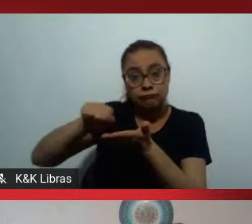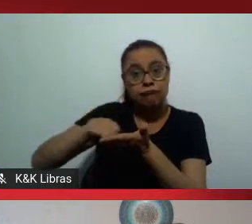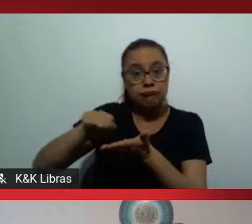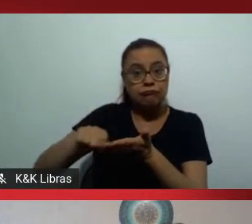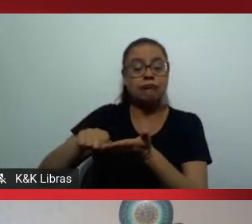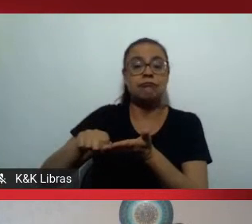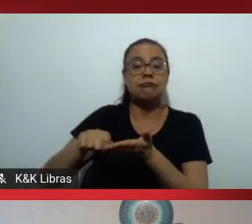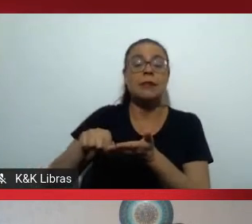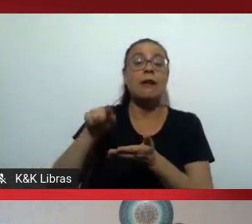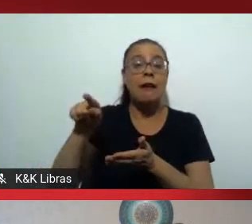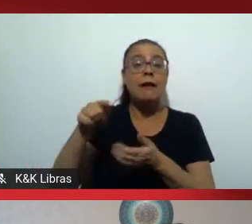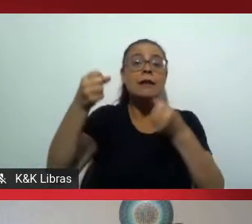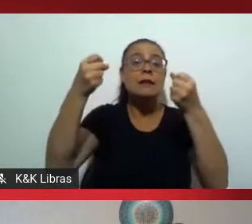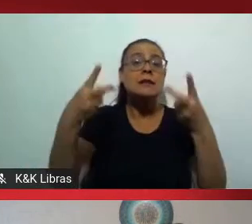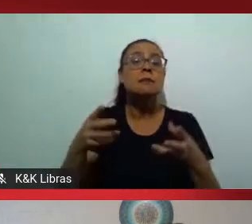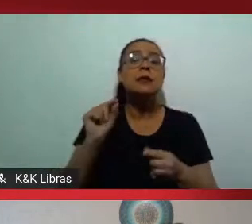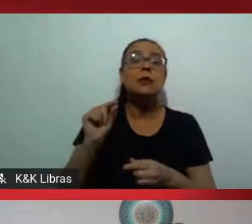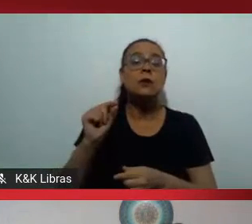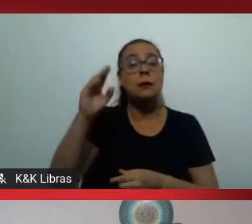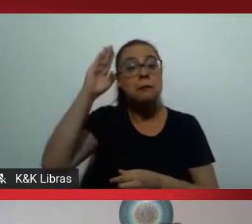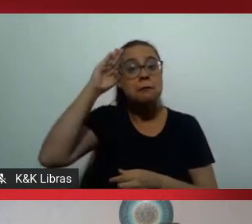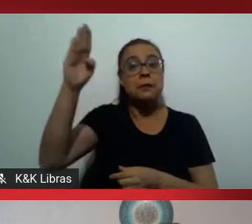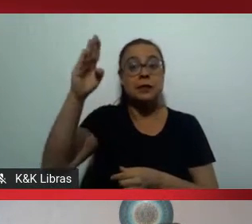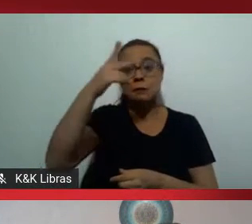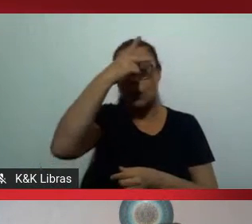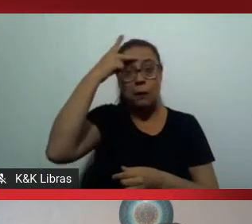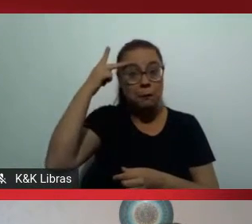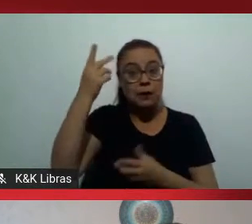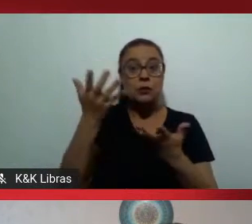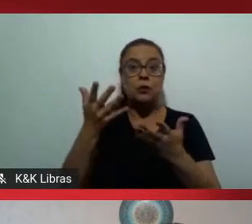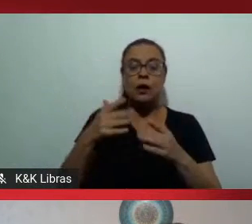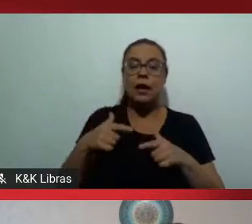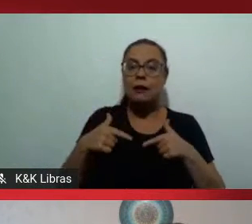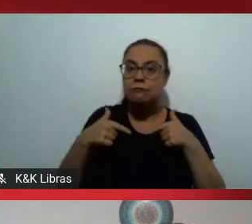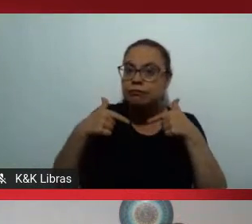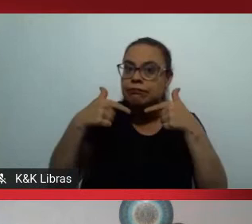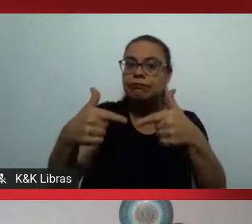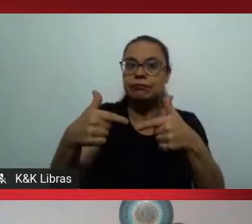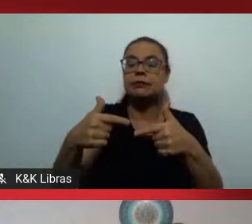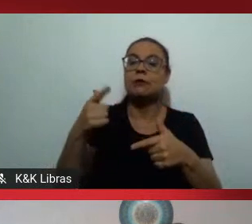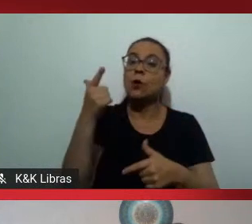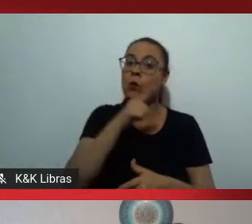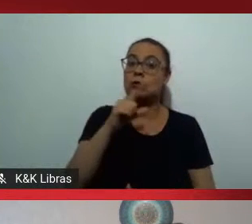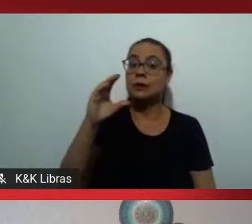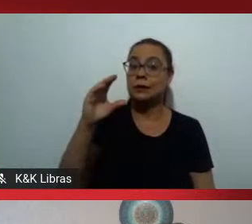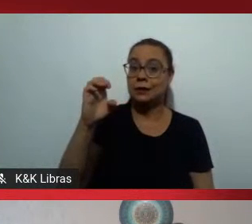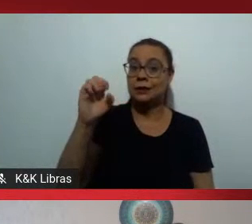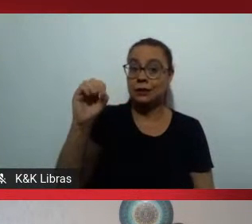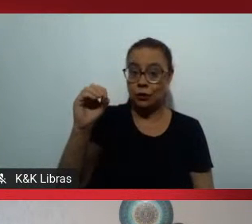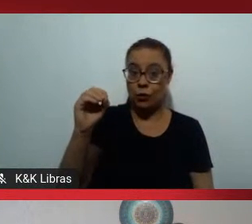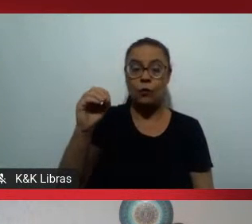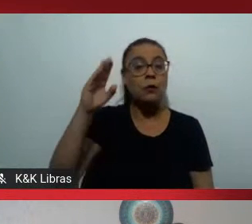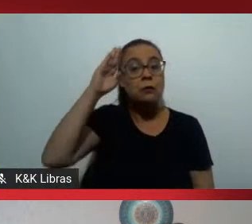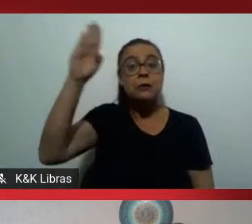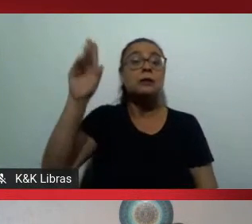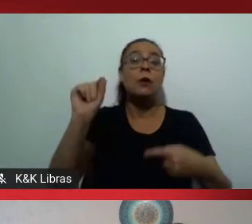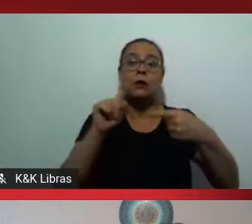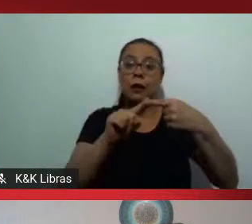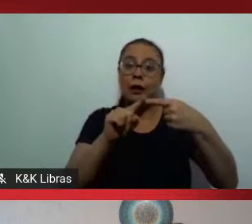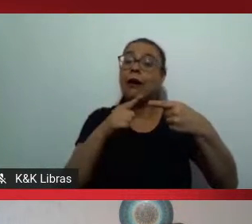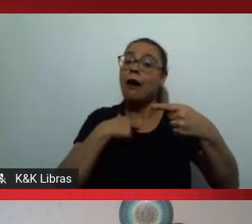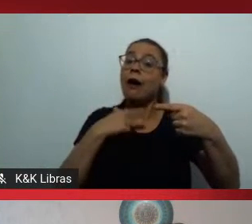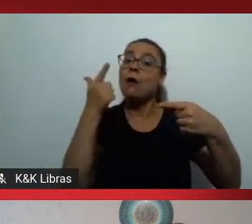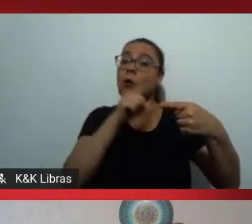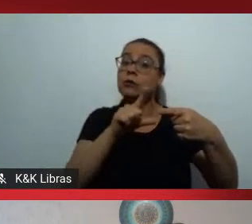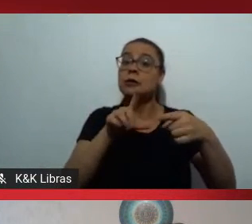profissional busque e almeja a posição do CEO, dentre algumas premissas, uma delas é a obtenção do diploma de ensino superior.